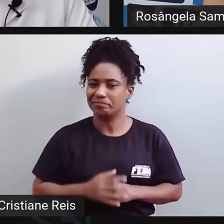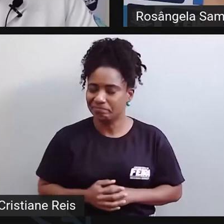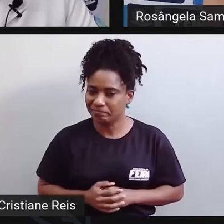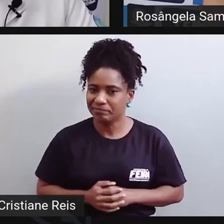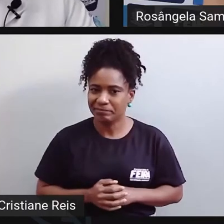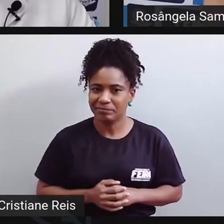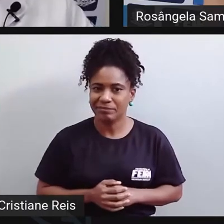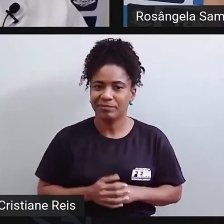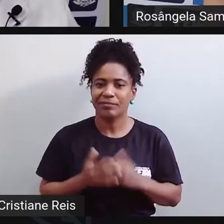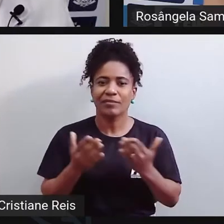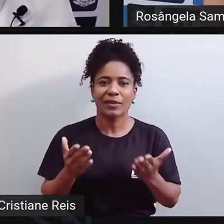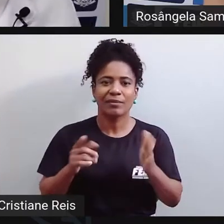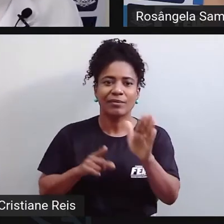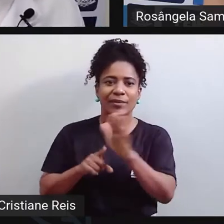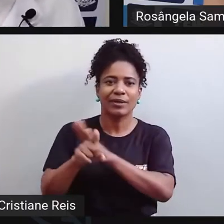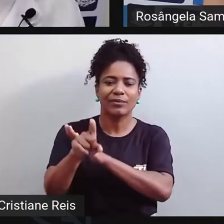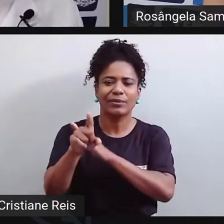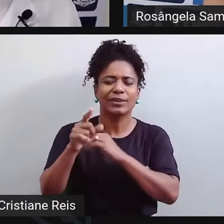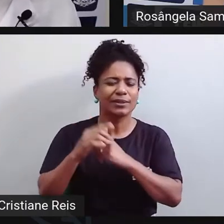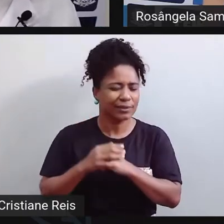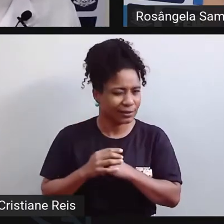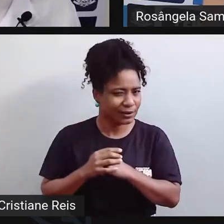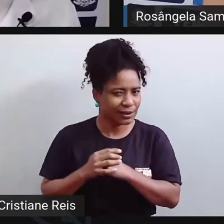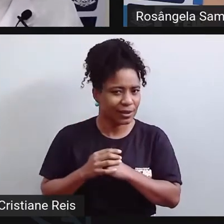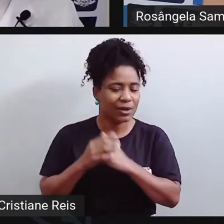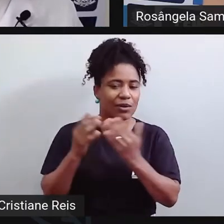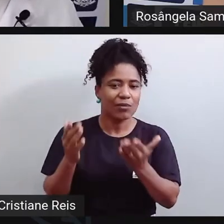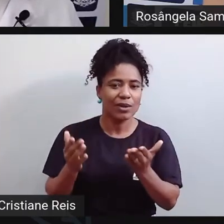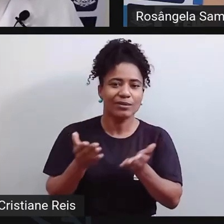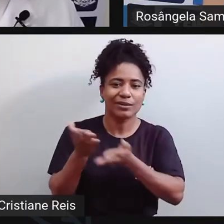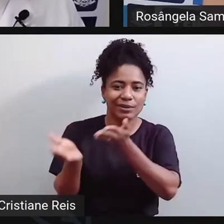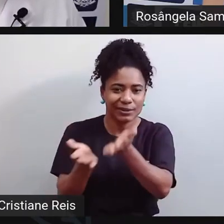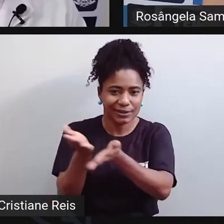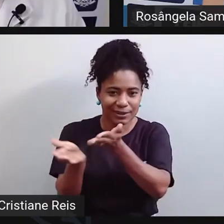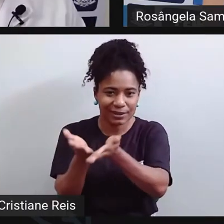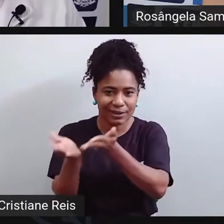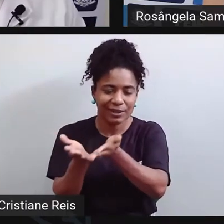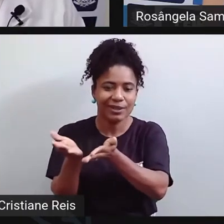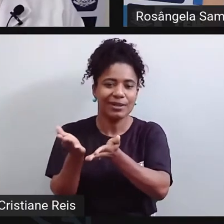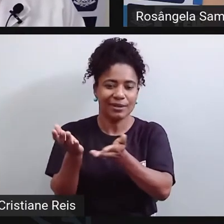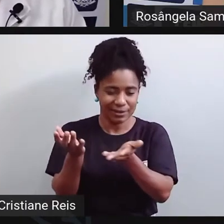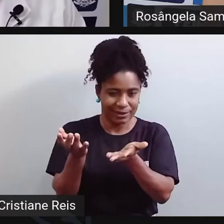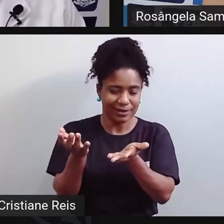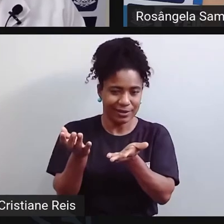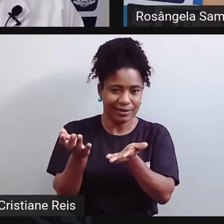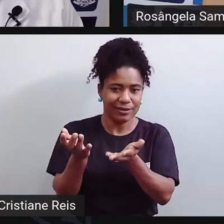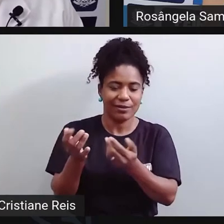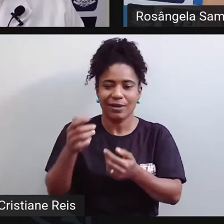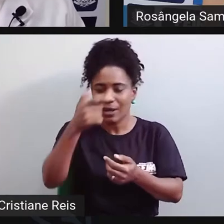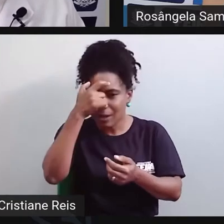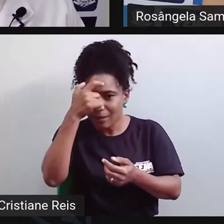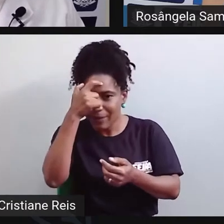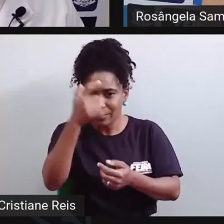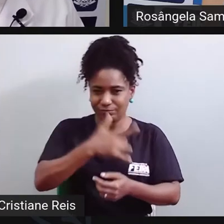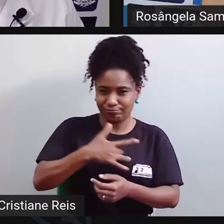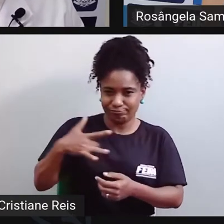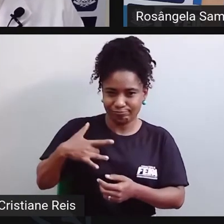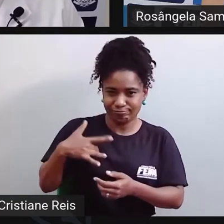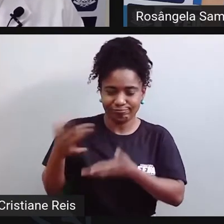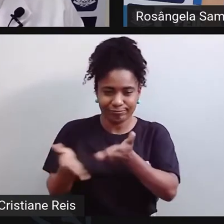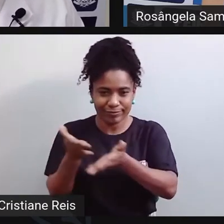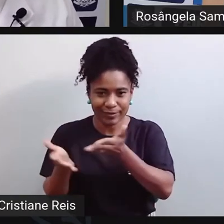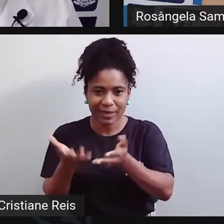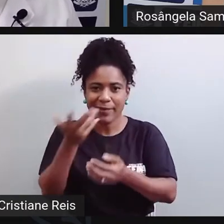Rosângela, quando se trata de saúde mental, especificamente, né, para o nosso público aqui, nossos estudantes, crianças e